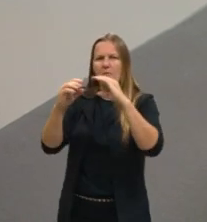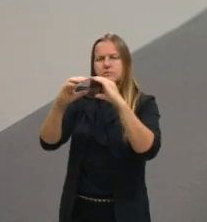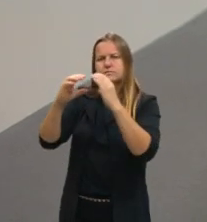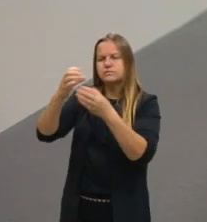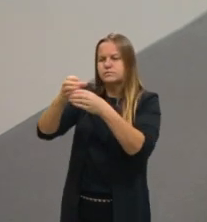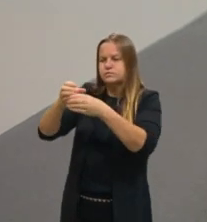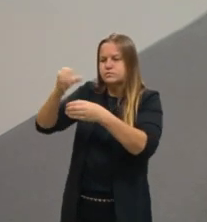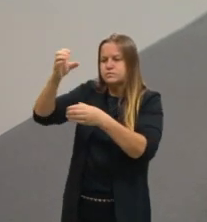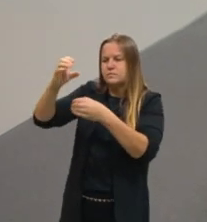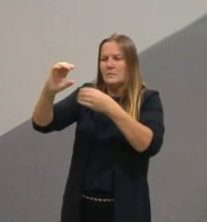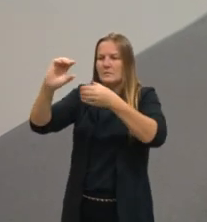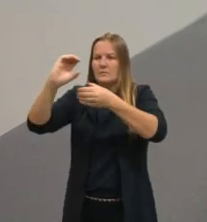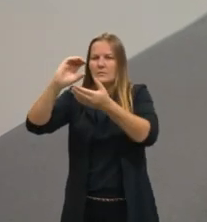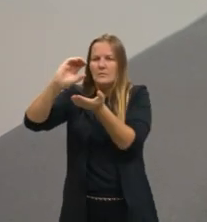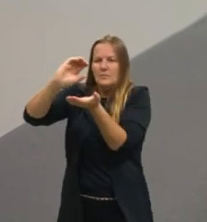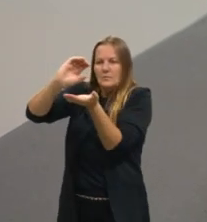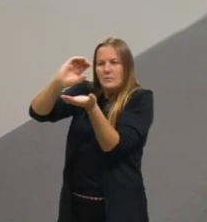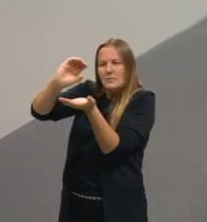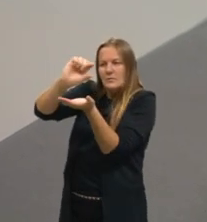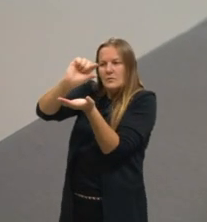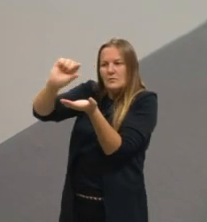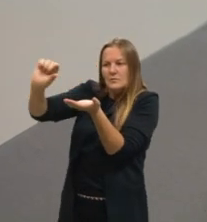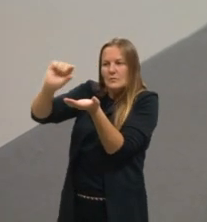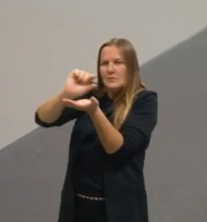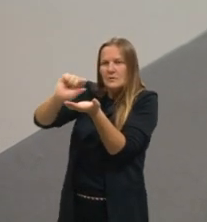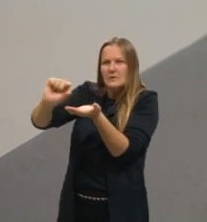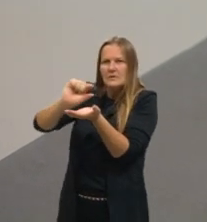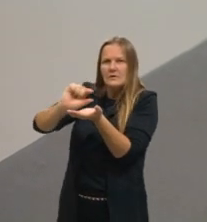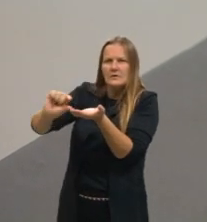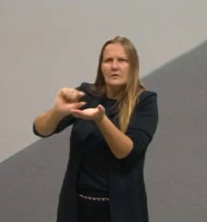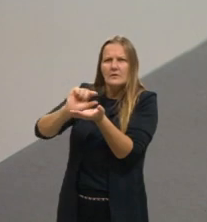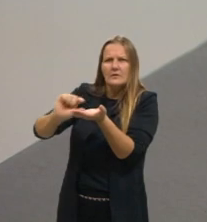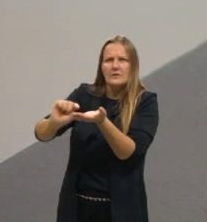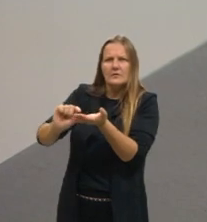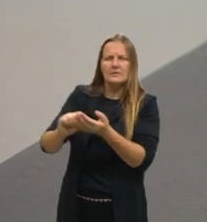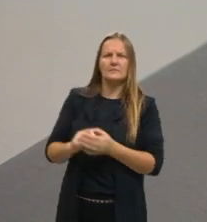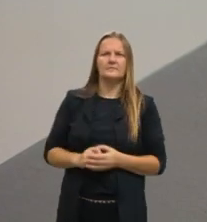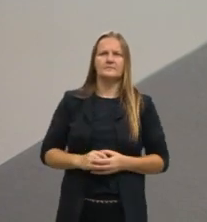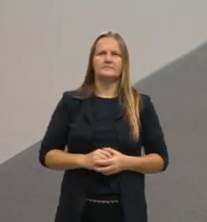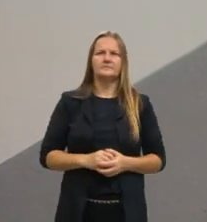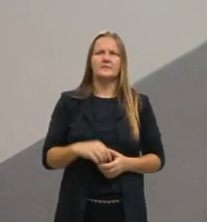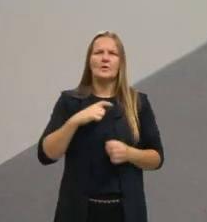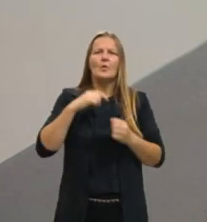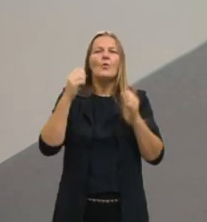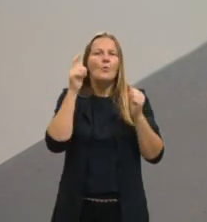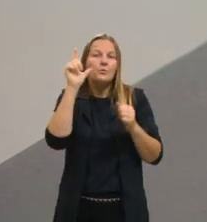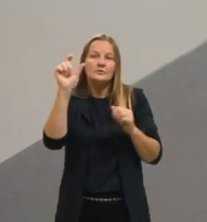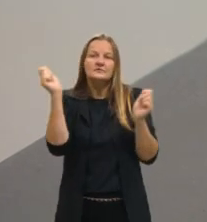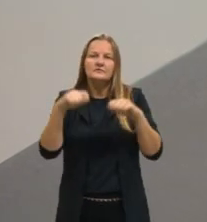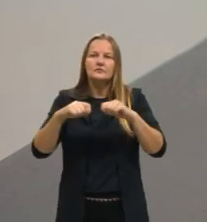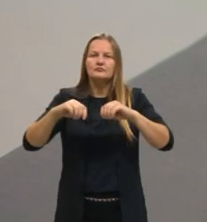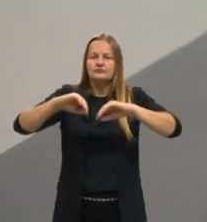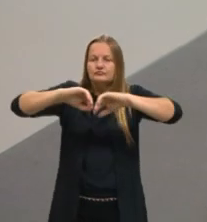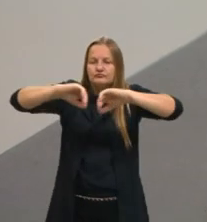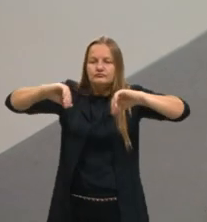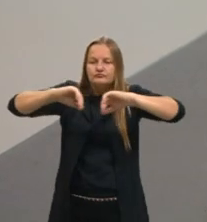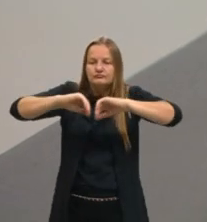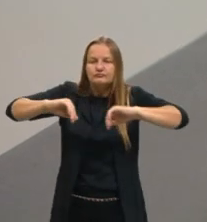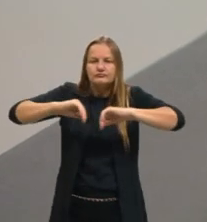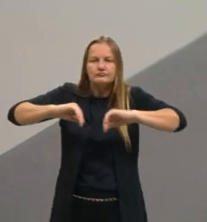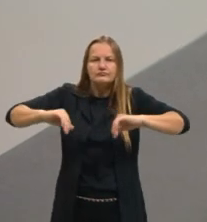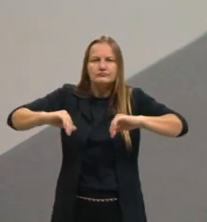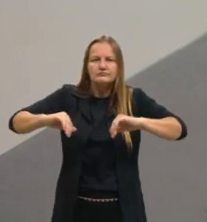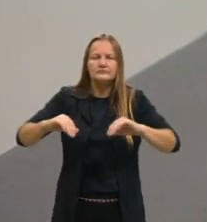com propriedade diferente. Ali eu adicionei quatro que eu consigo separar no final, né? Claro, por